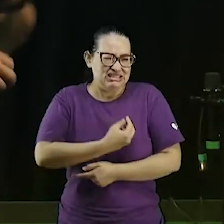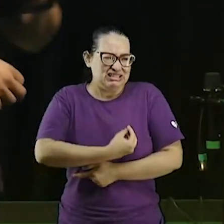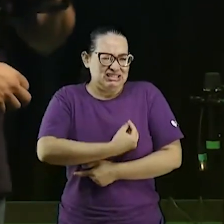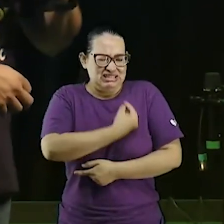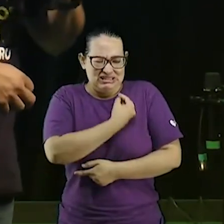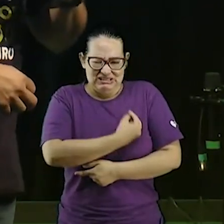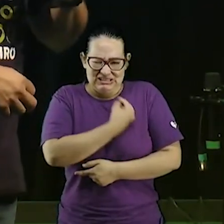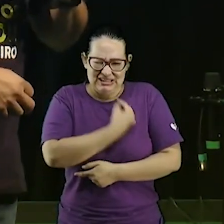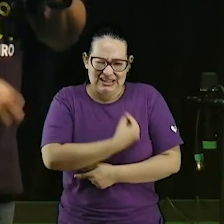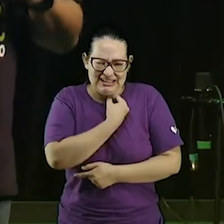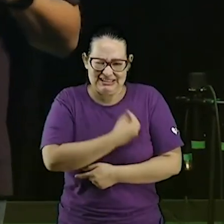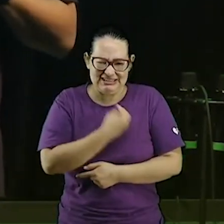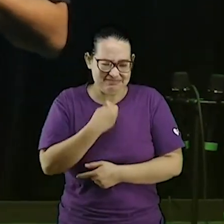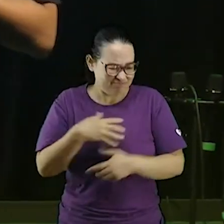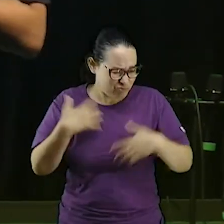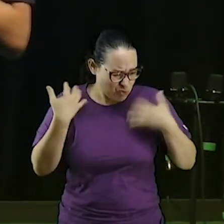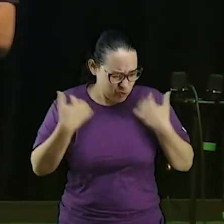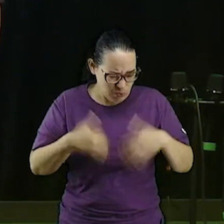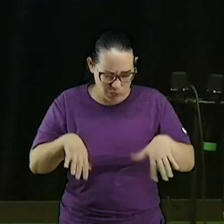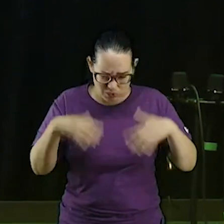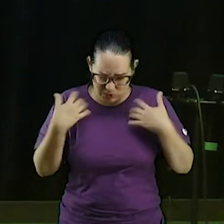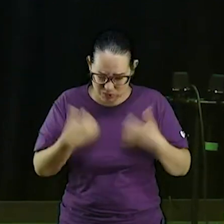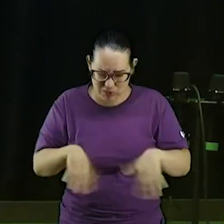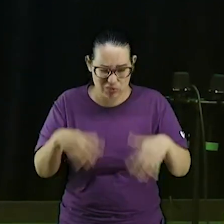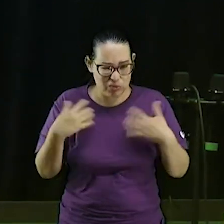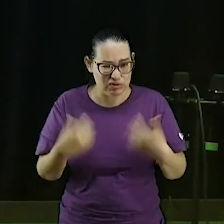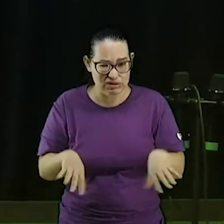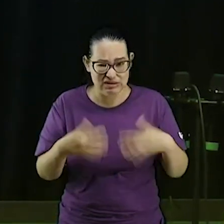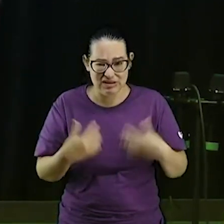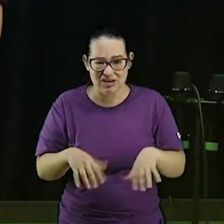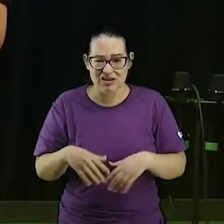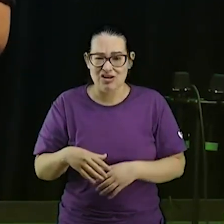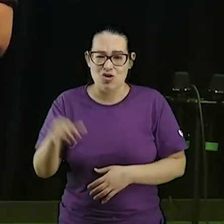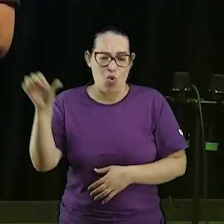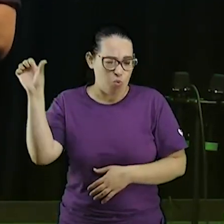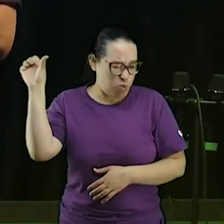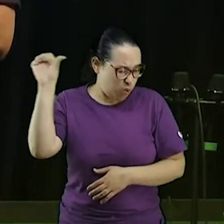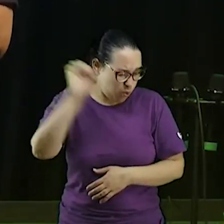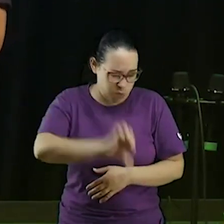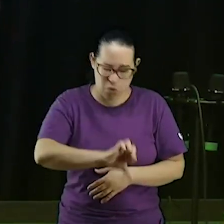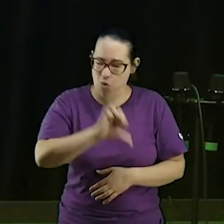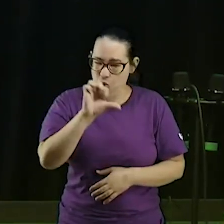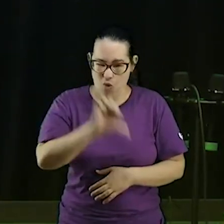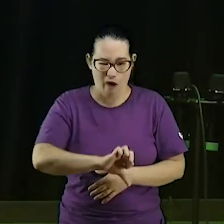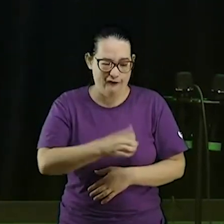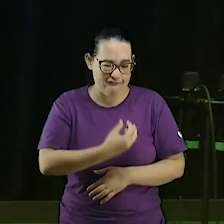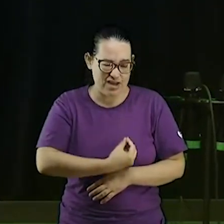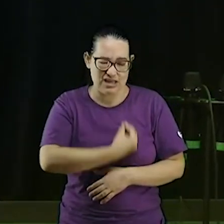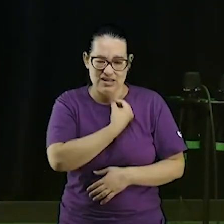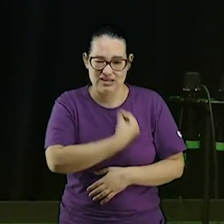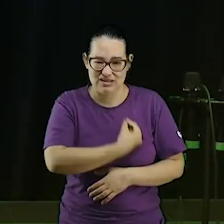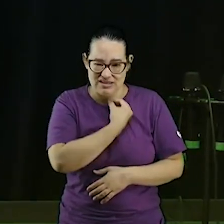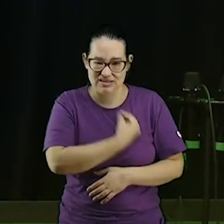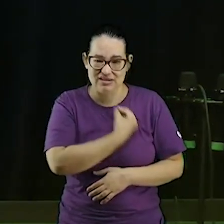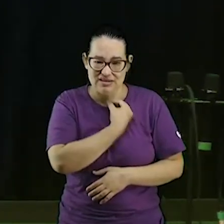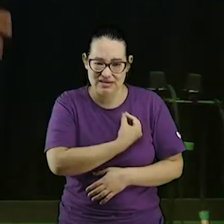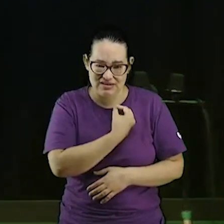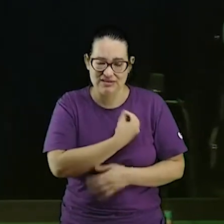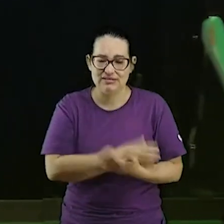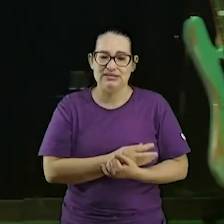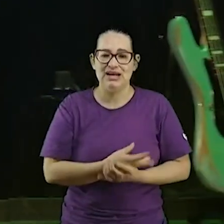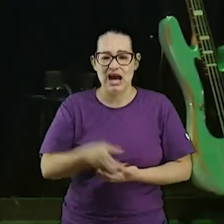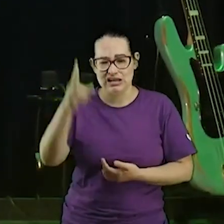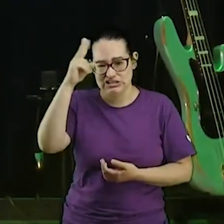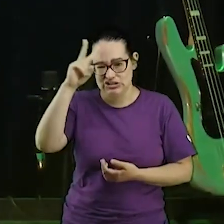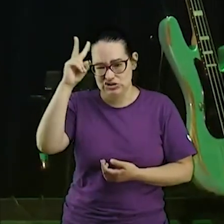a tua vida. Eu vou fazer com que a tua vida seja péssima. Que a tua história dentro de casa seja horrível.